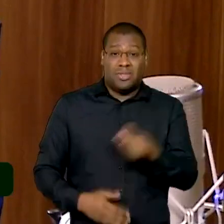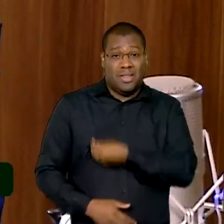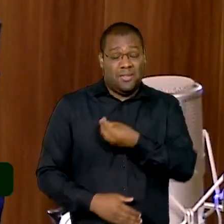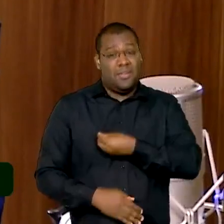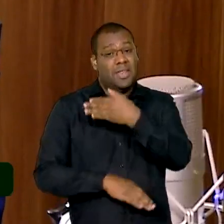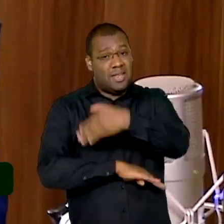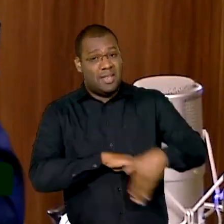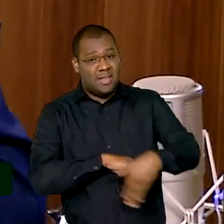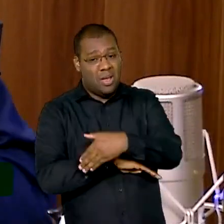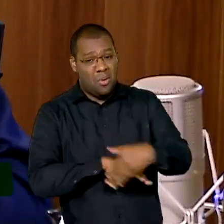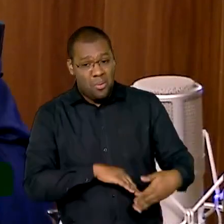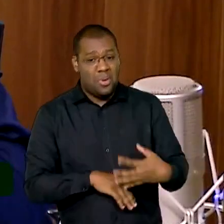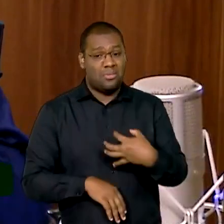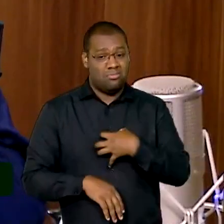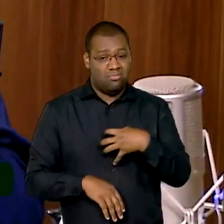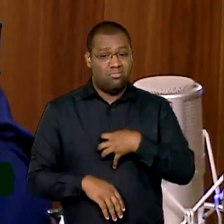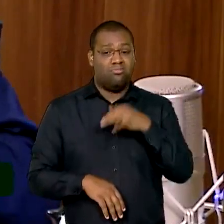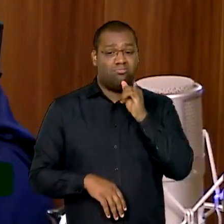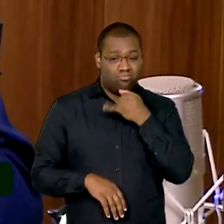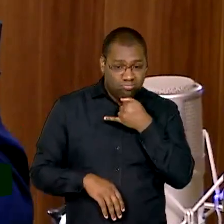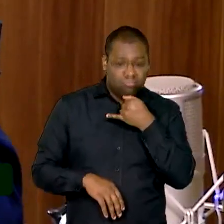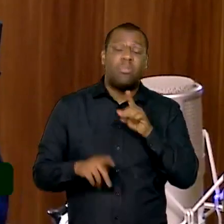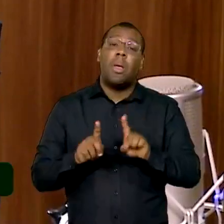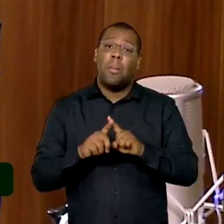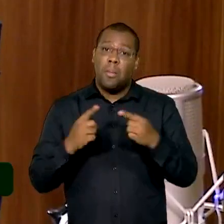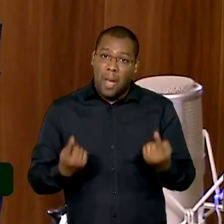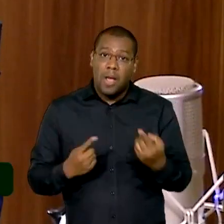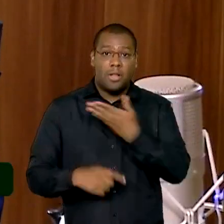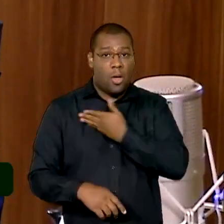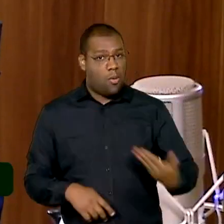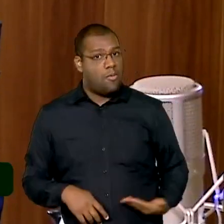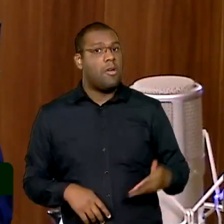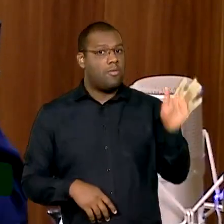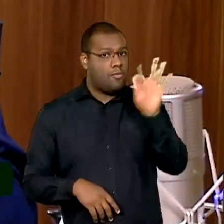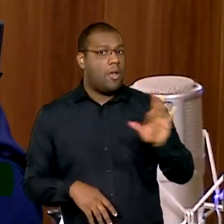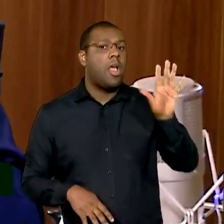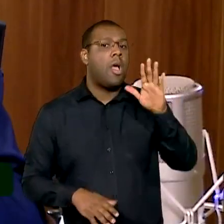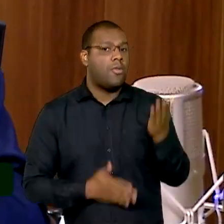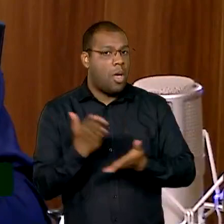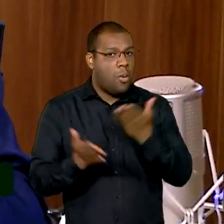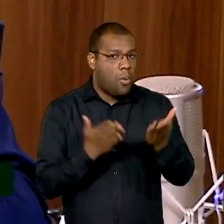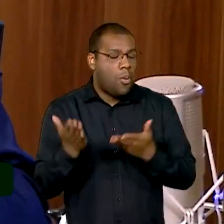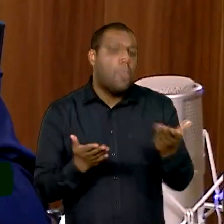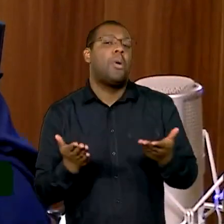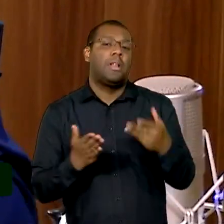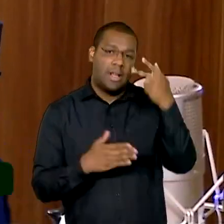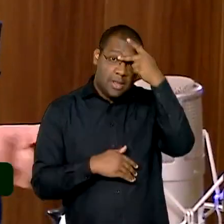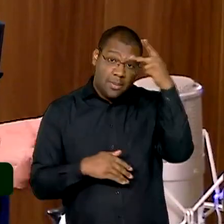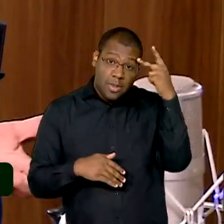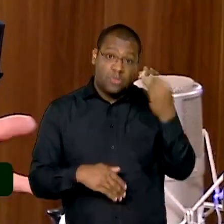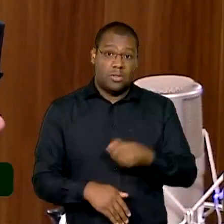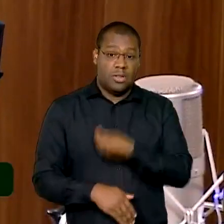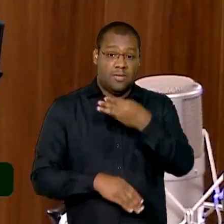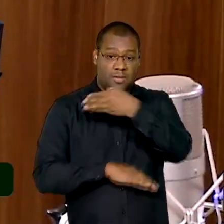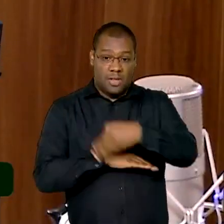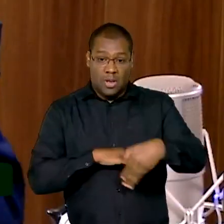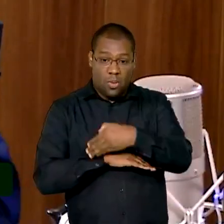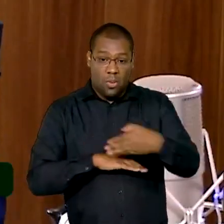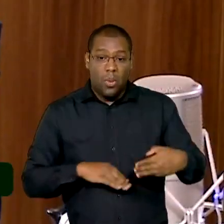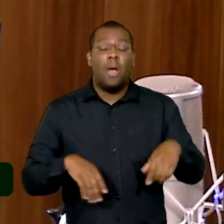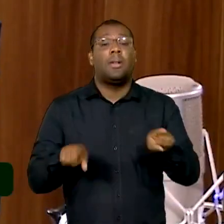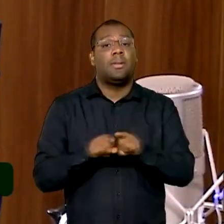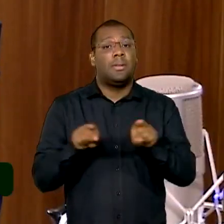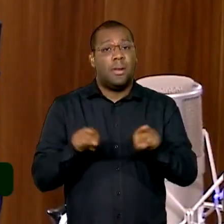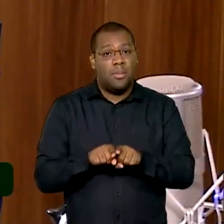que estamos aqui esse ano cuidando porque ele é muito grave. Pessoas que vivem indígenas. Lembra da